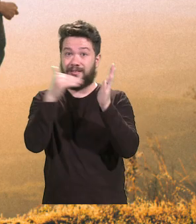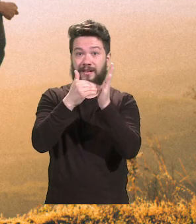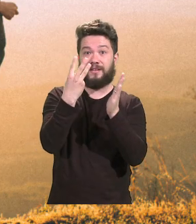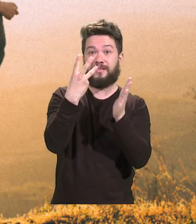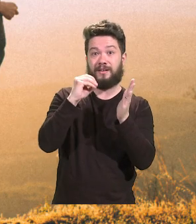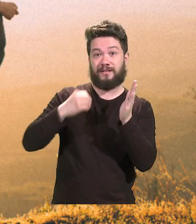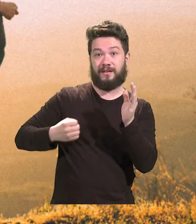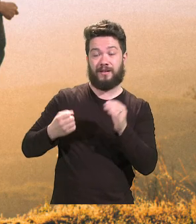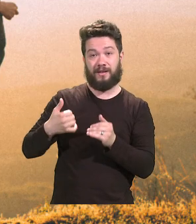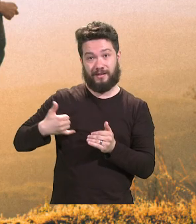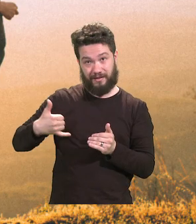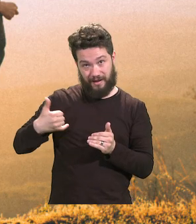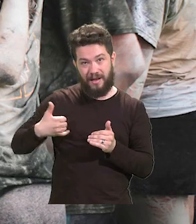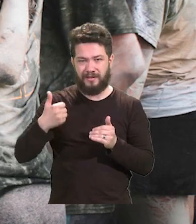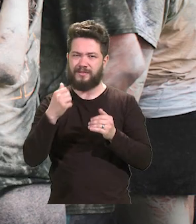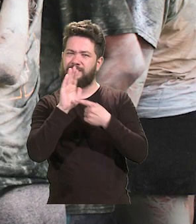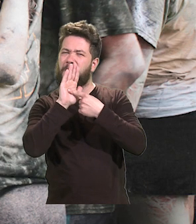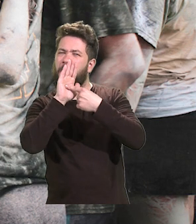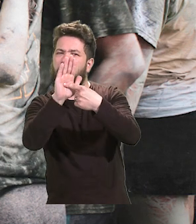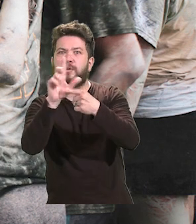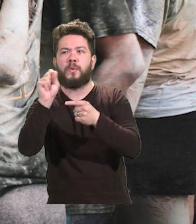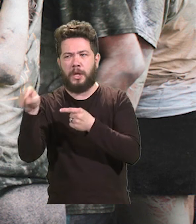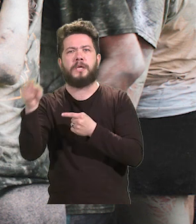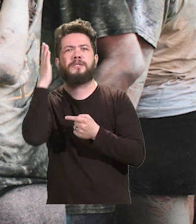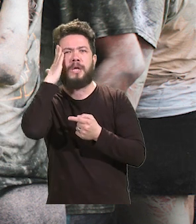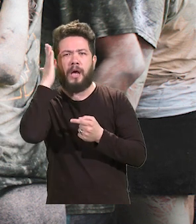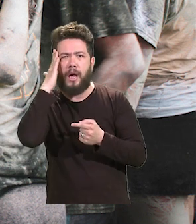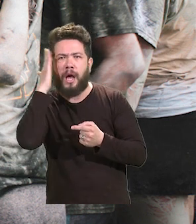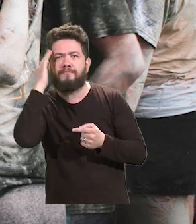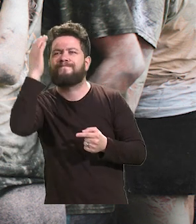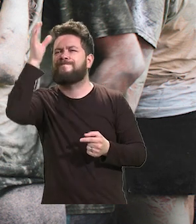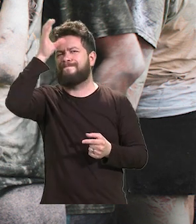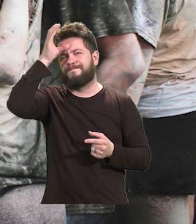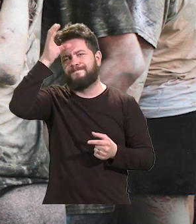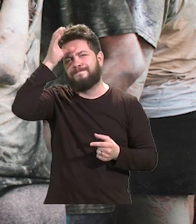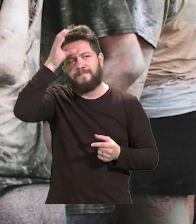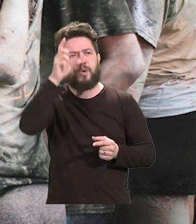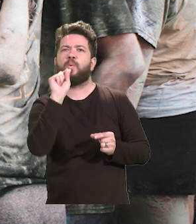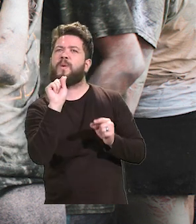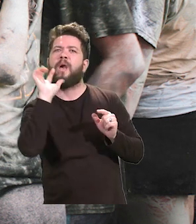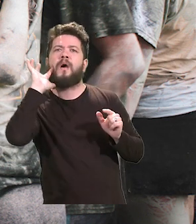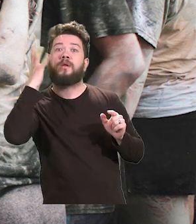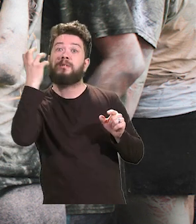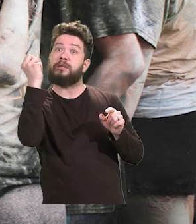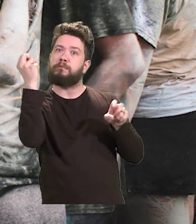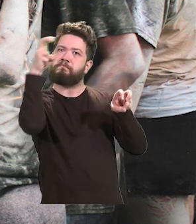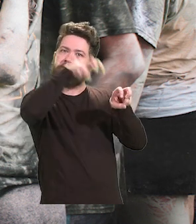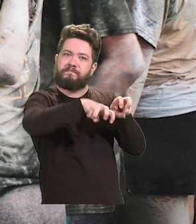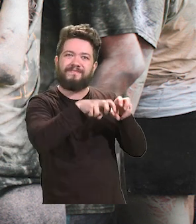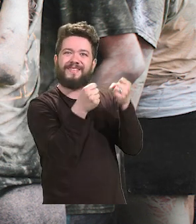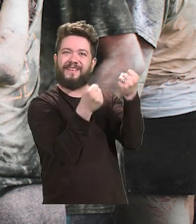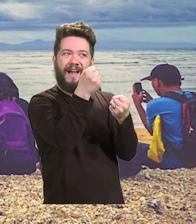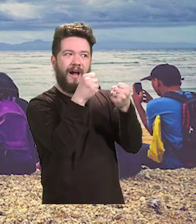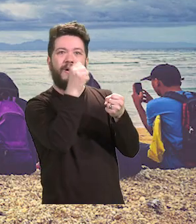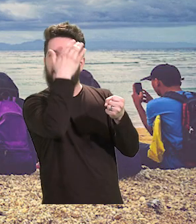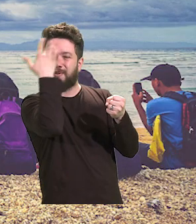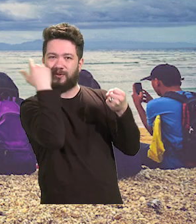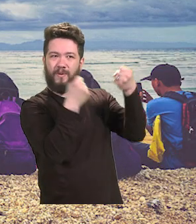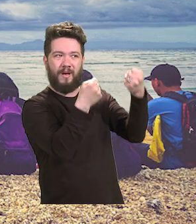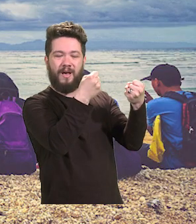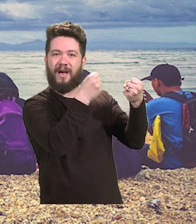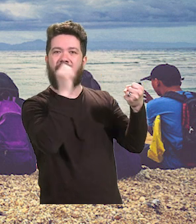jovens sabem das consequências tanto de beber e dirigir quanto de entrar em carros com motoristas alcoolizados,